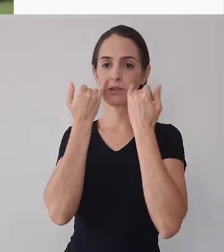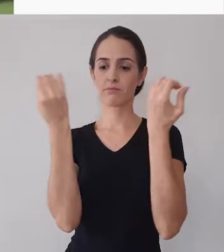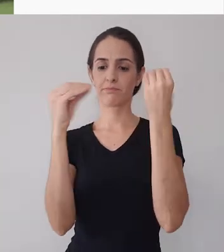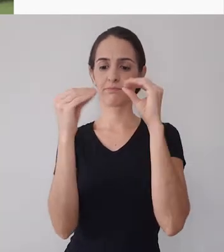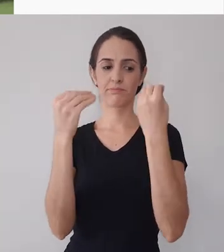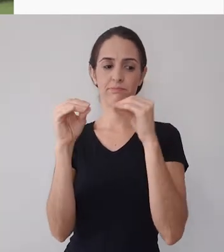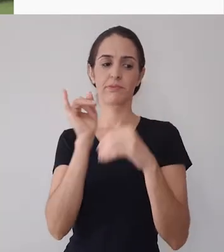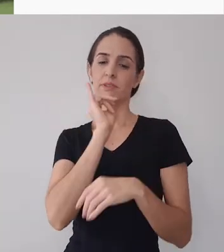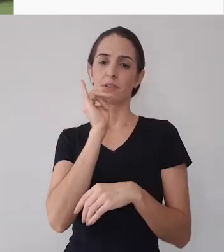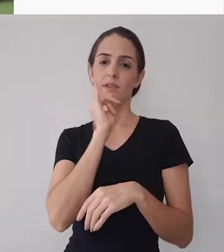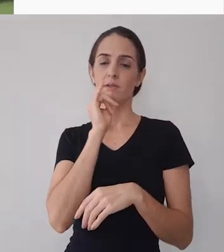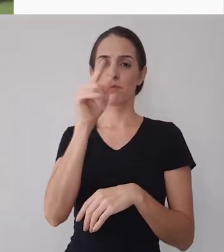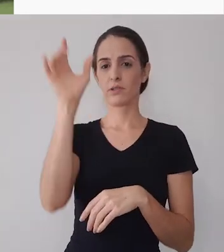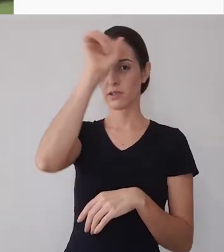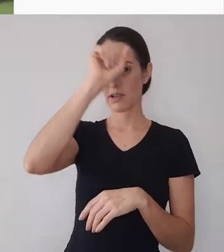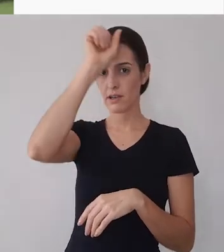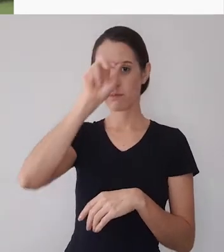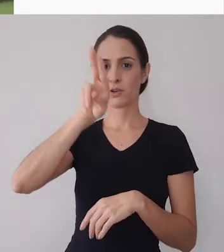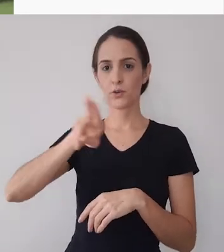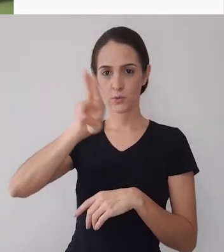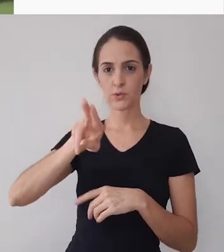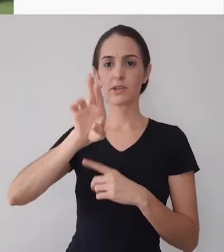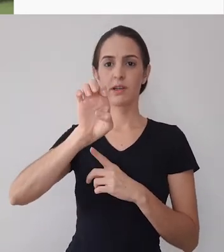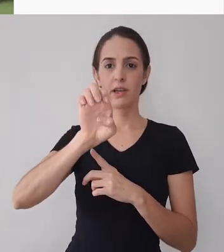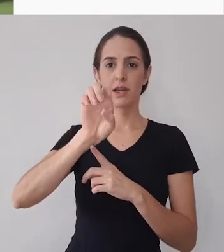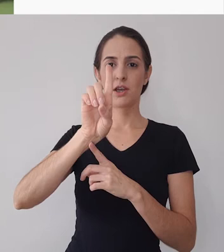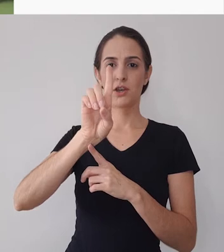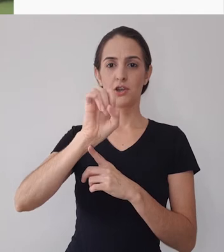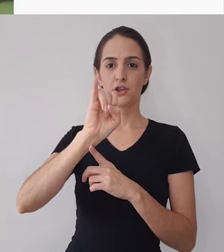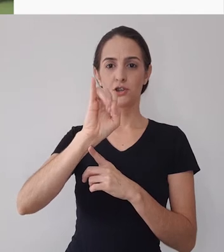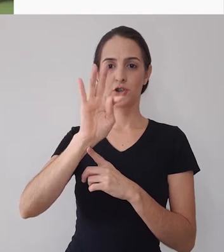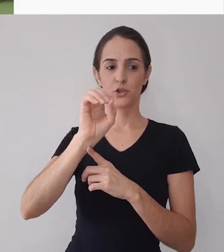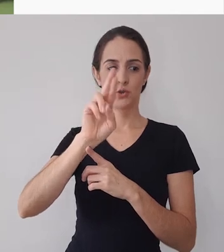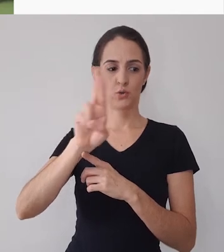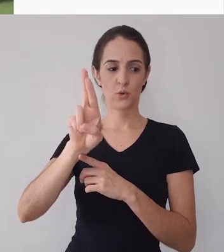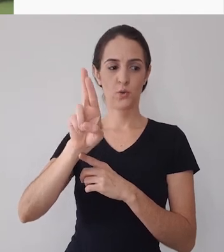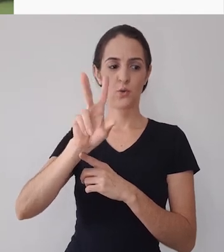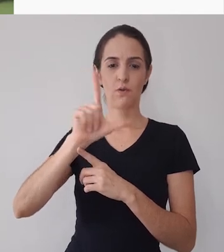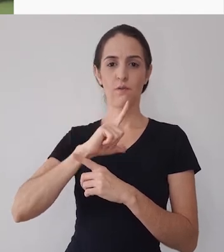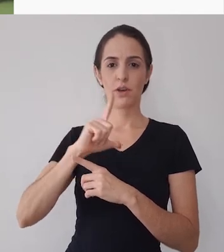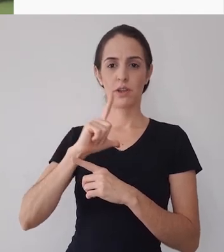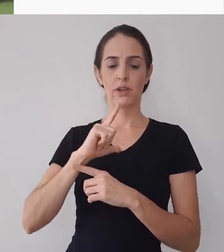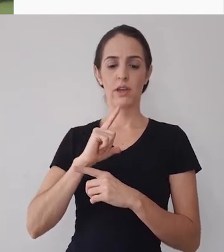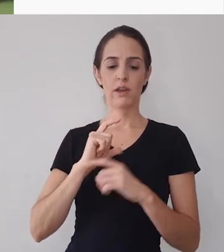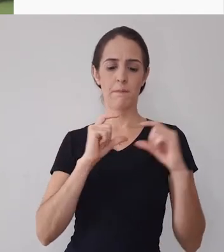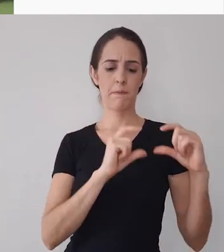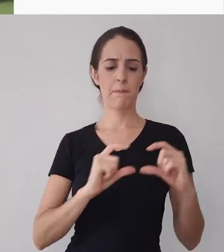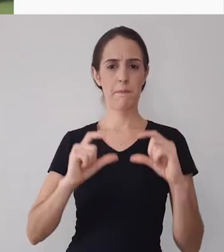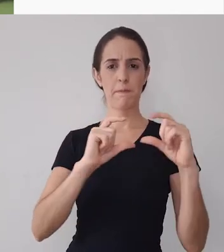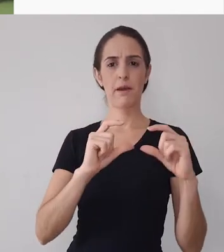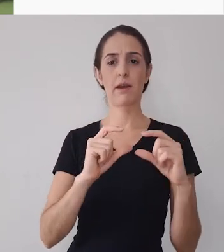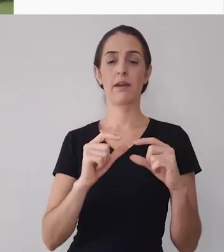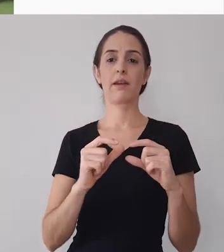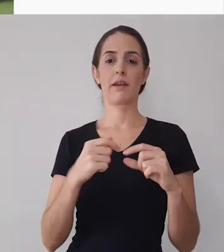opções tá certo opções para aprender a usar o editor eu vi aqui algumas caixas que já não aparecem mais